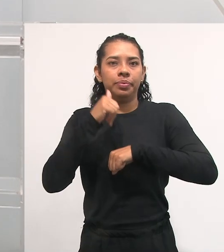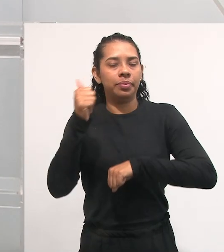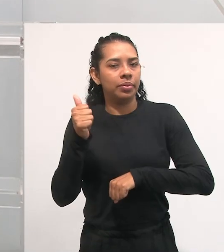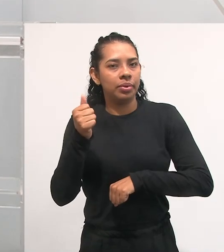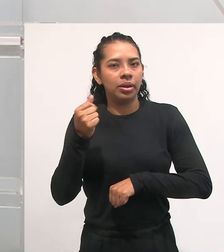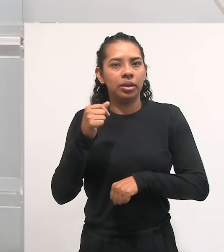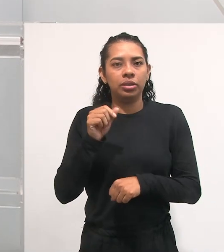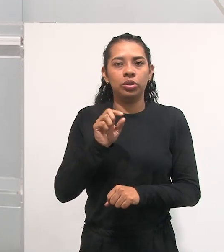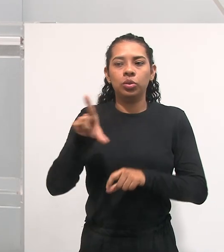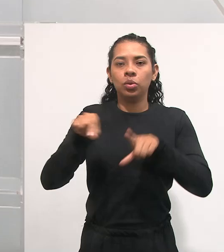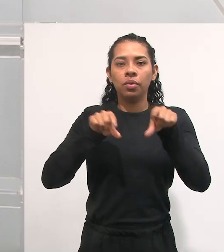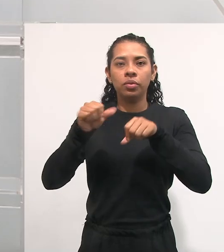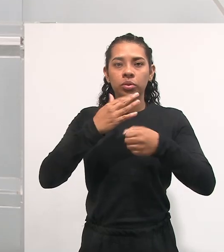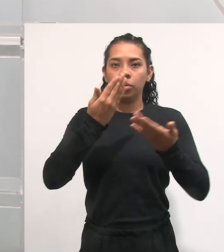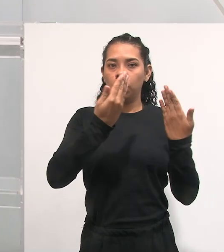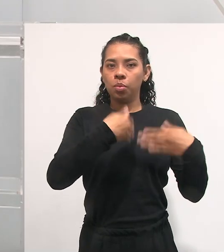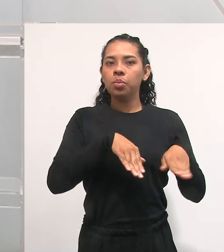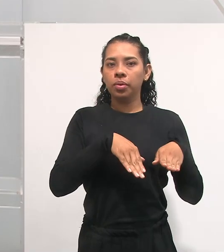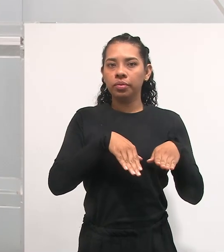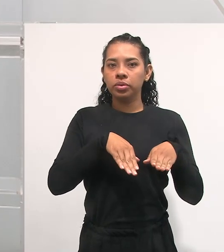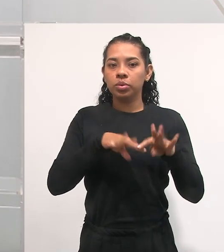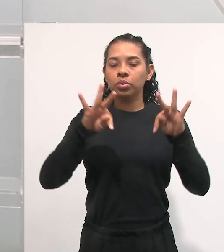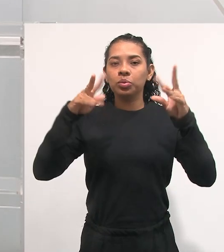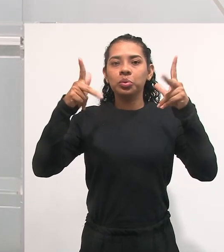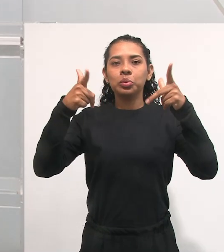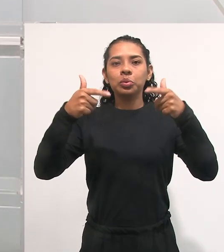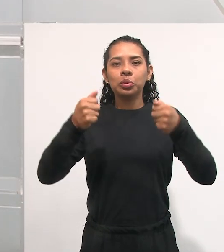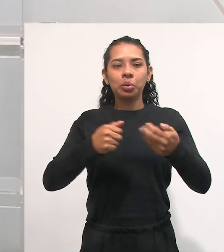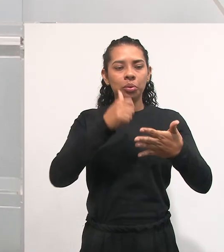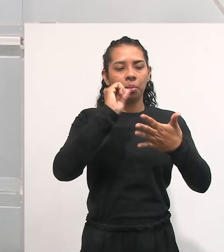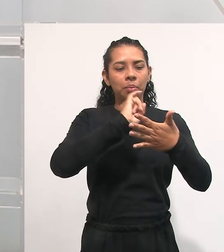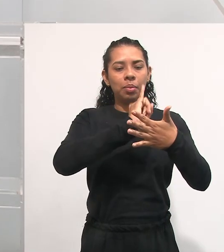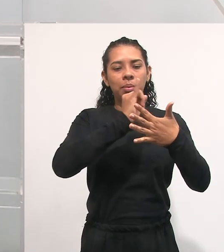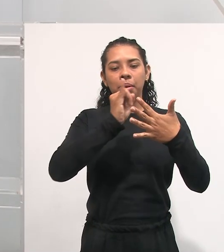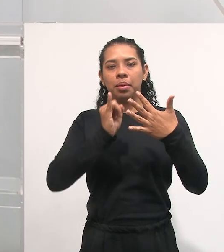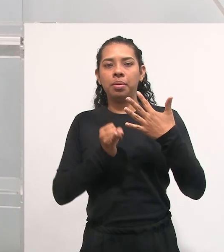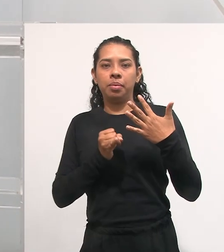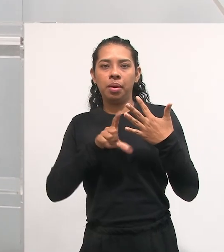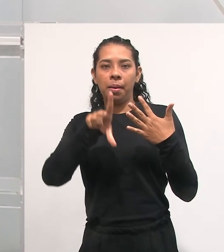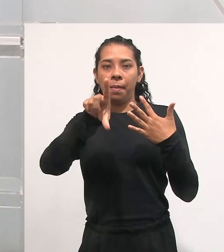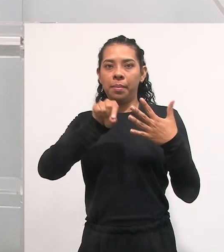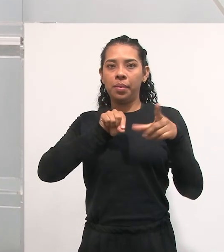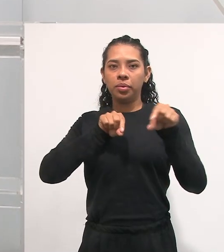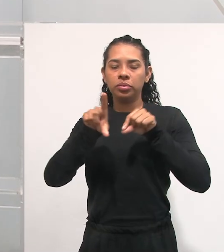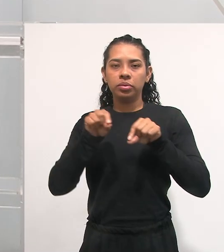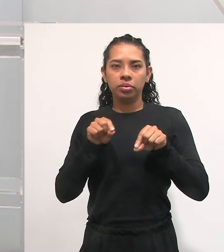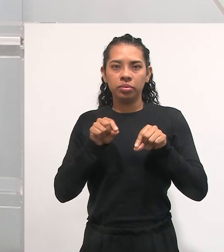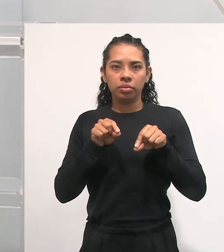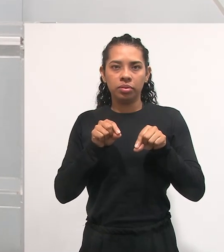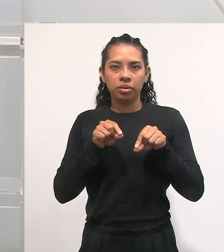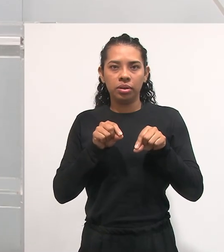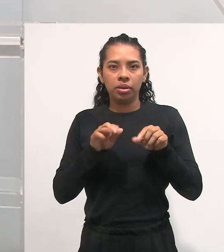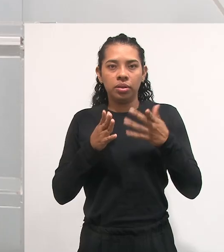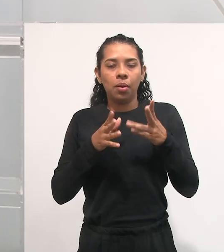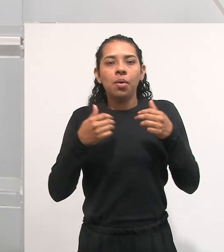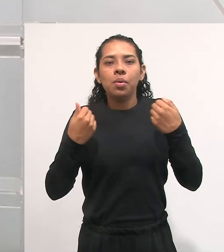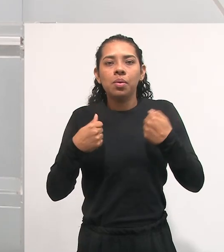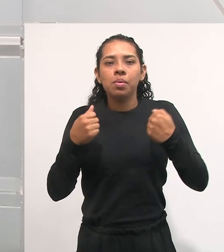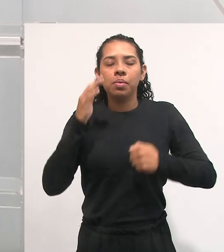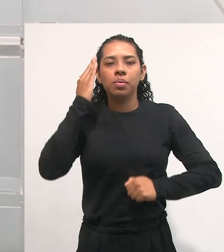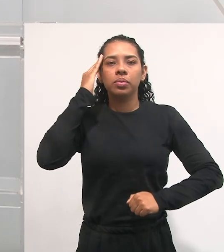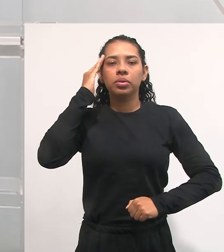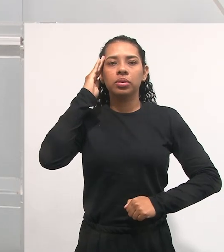instrumento de avaliação. Mas analisar todas essas possibilidades em relação àqueles que estão no